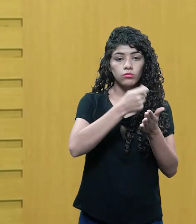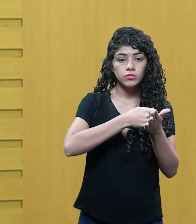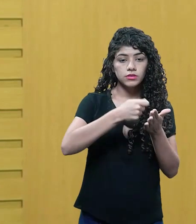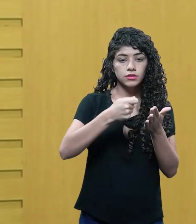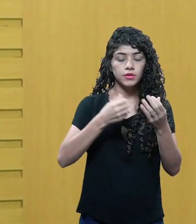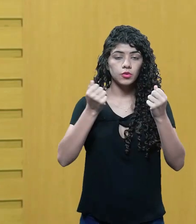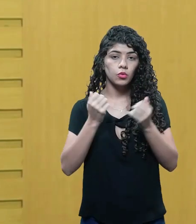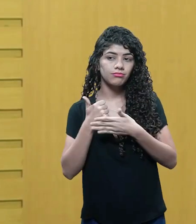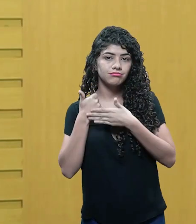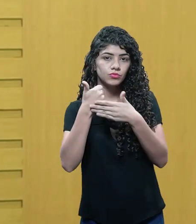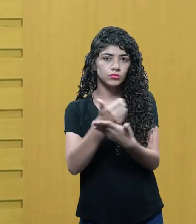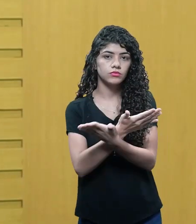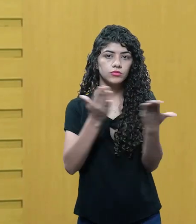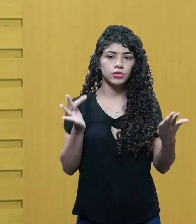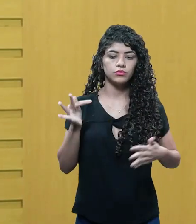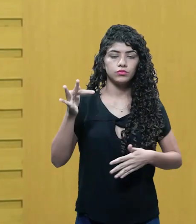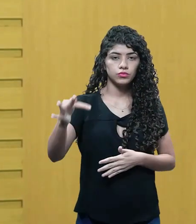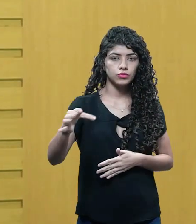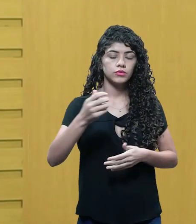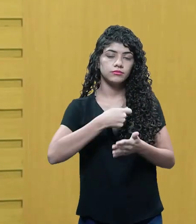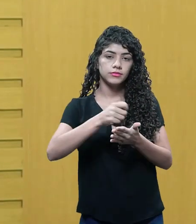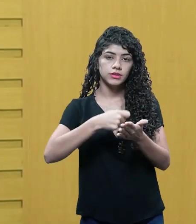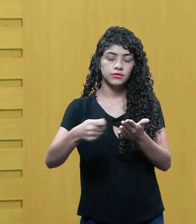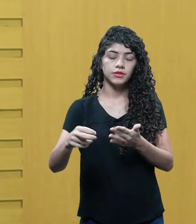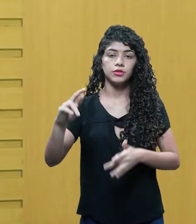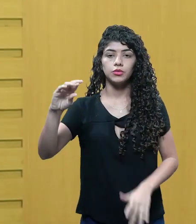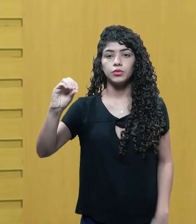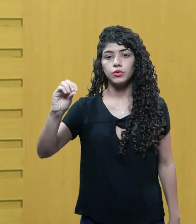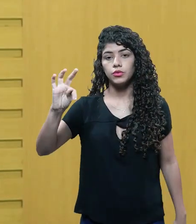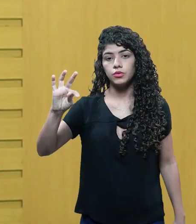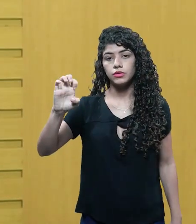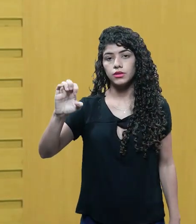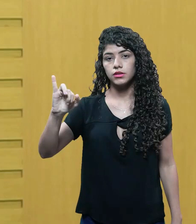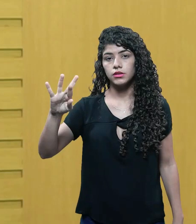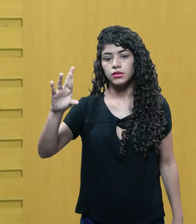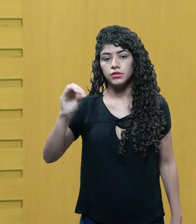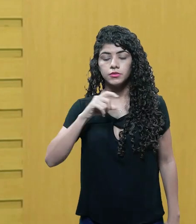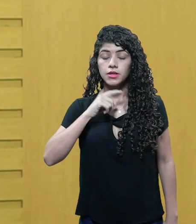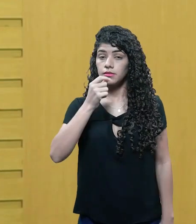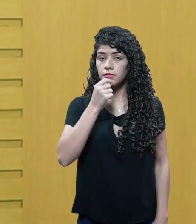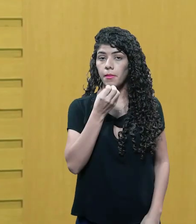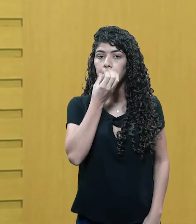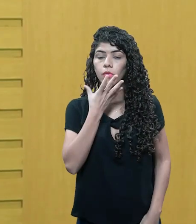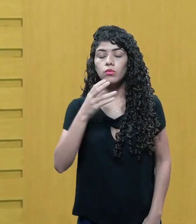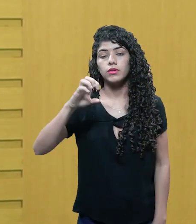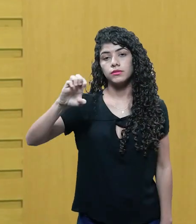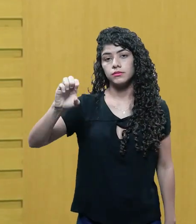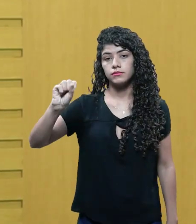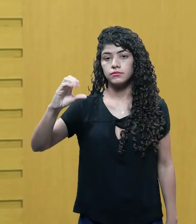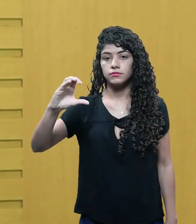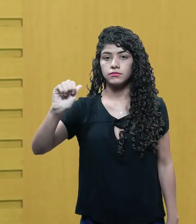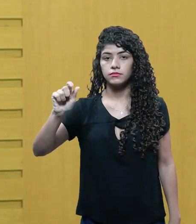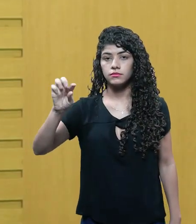de como uma escaleta pode ajudar posteriormente a você escrever o roteiro porque uma vez que você tem uma boa escaleta